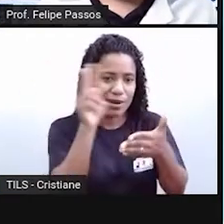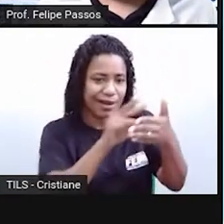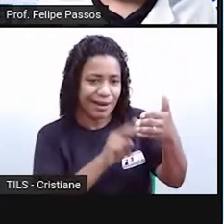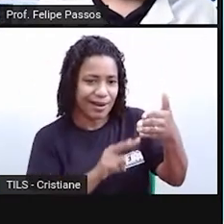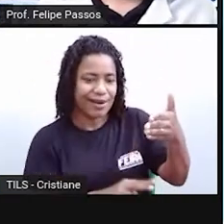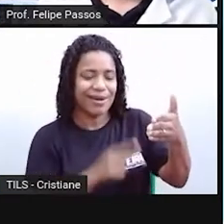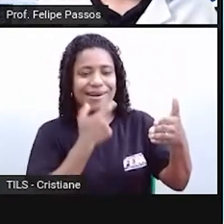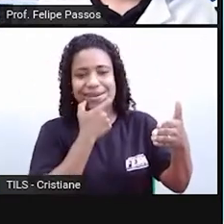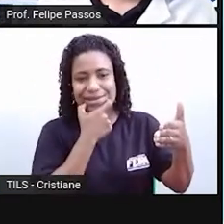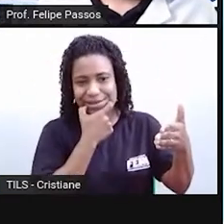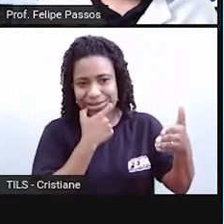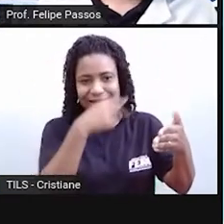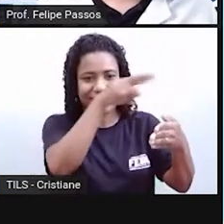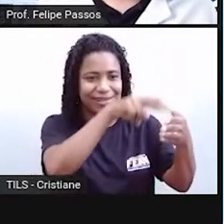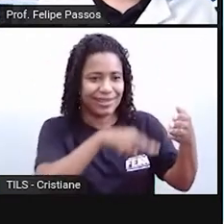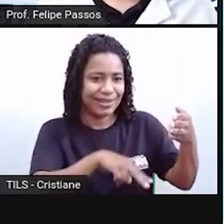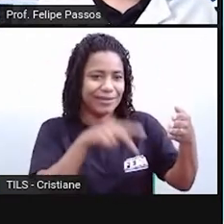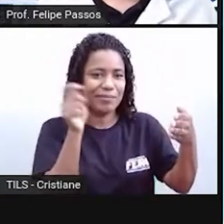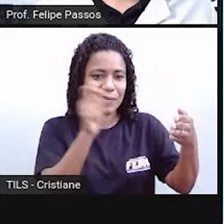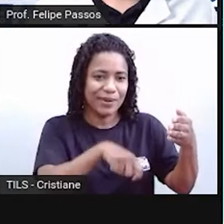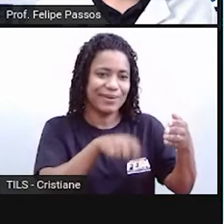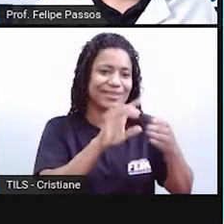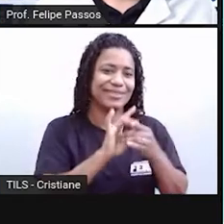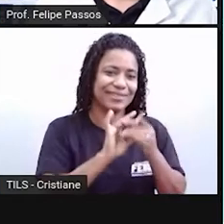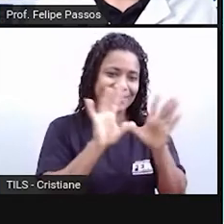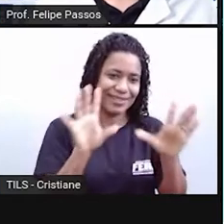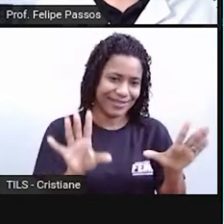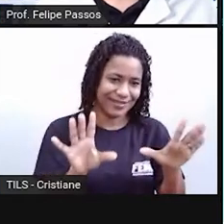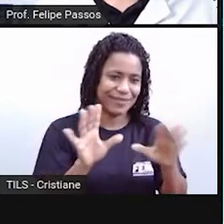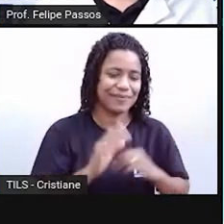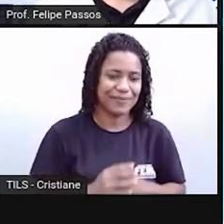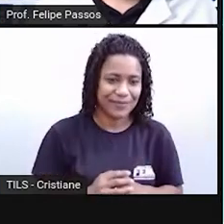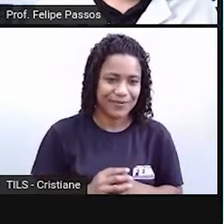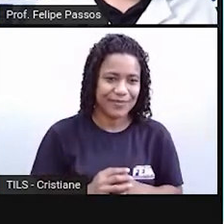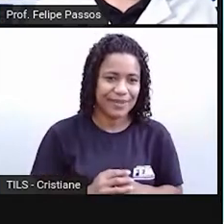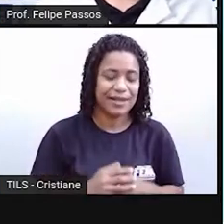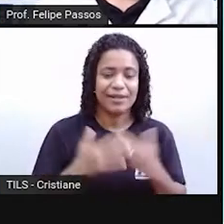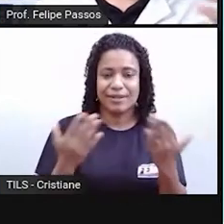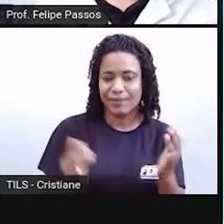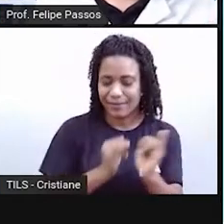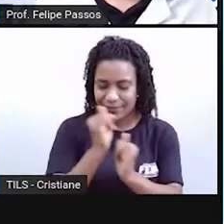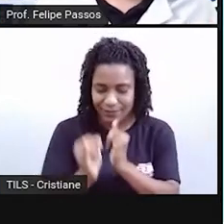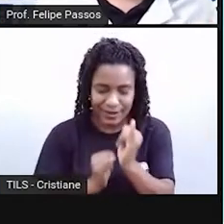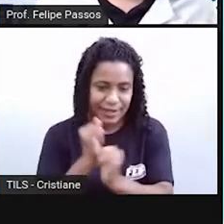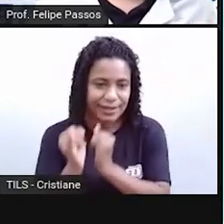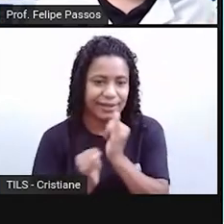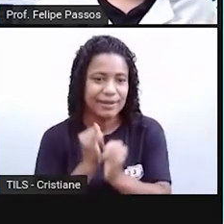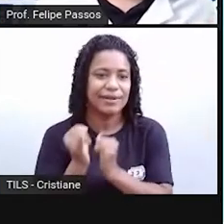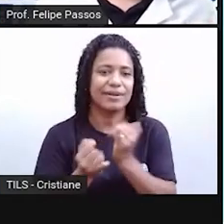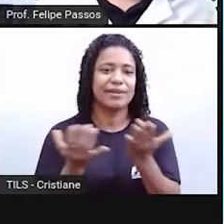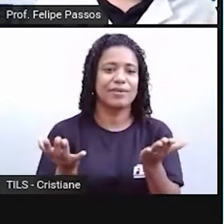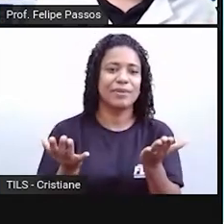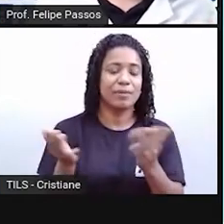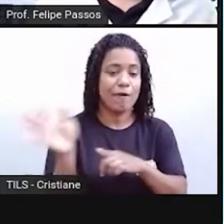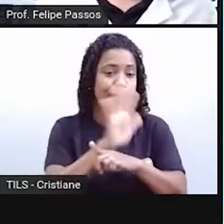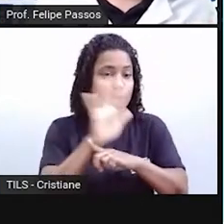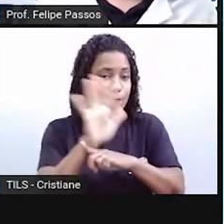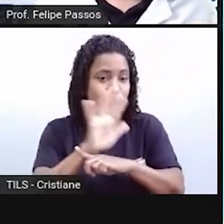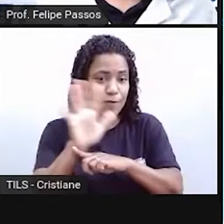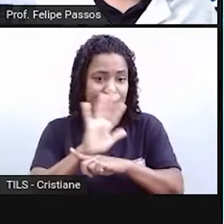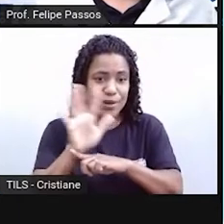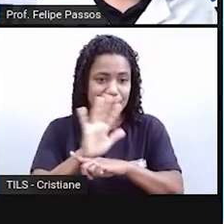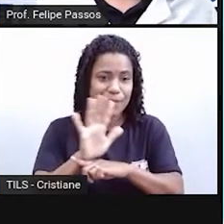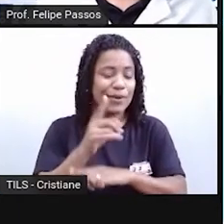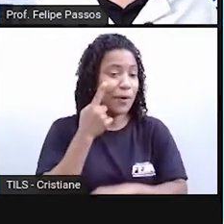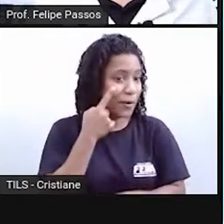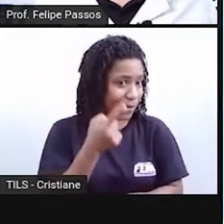e vão conseguir ler aquele artigo. A internet, a produção de filmes, veja só como